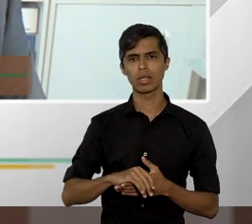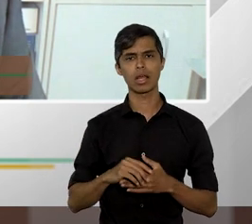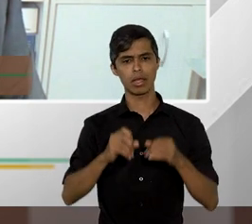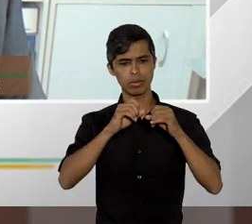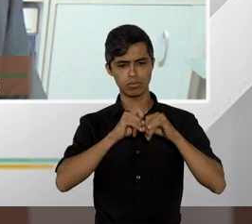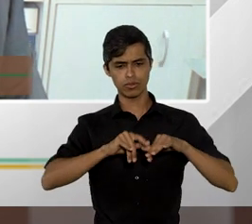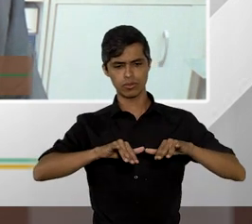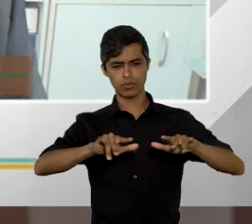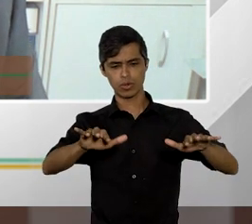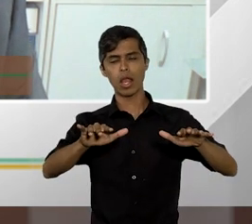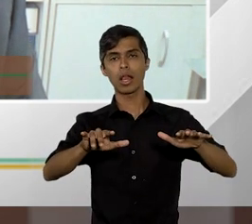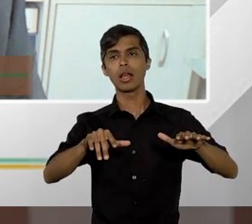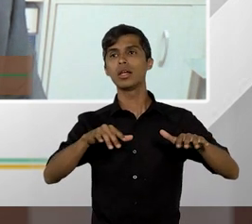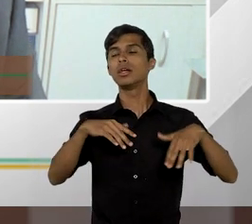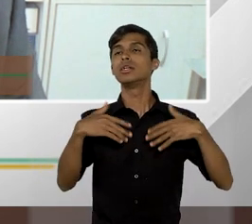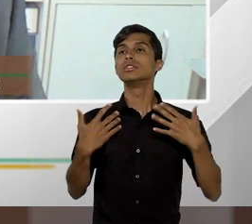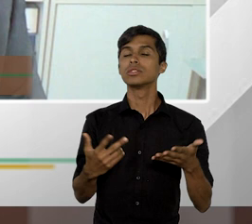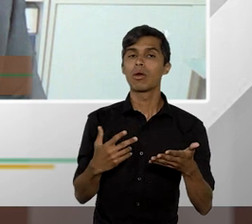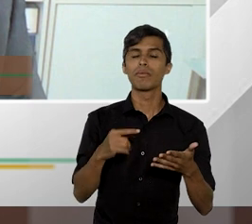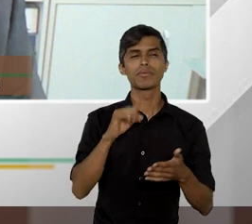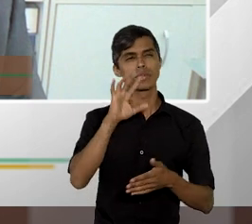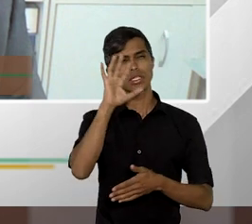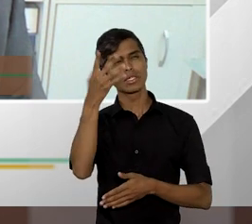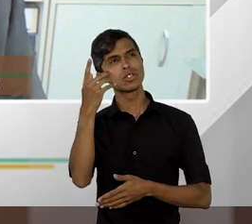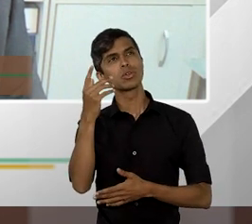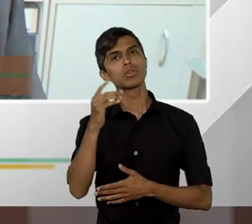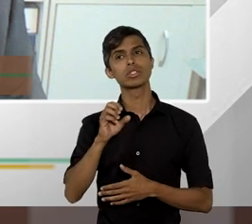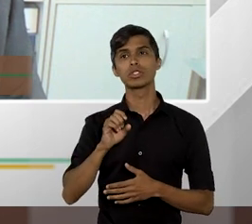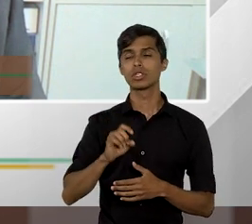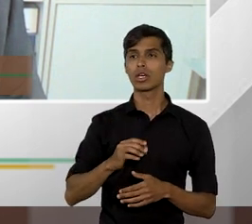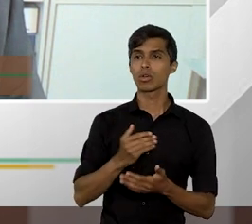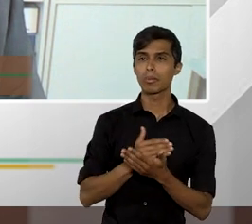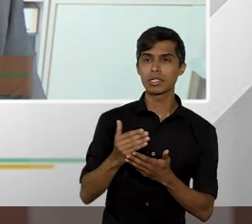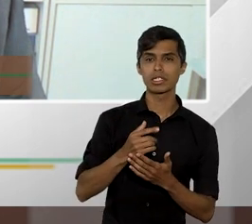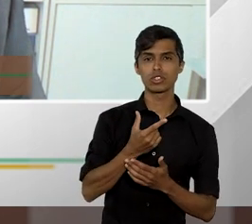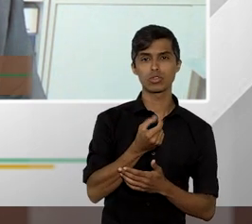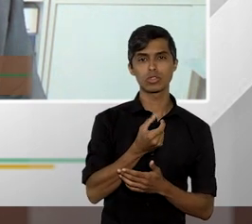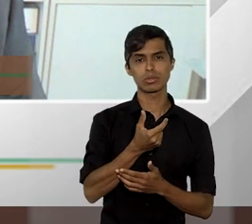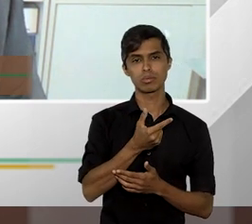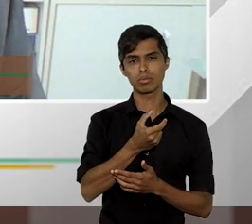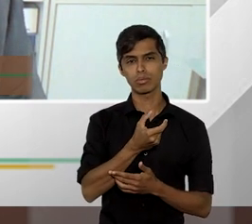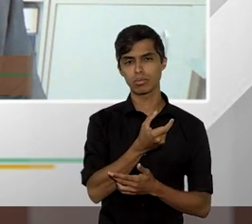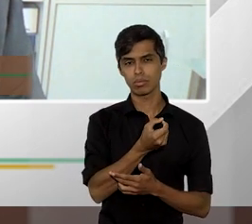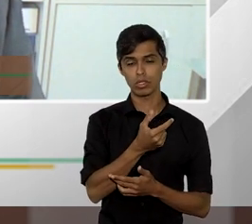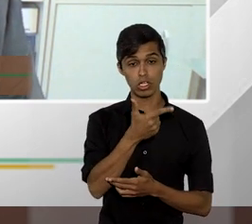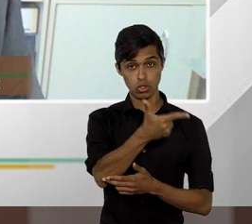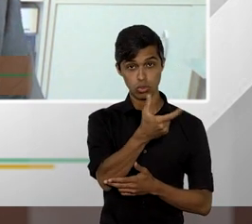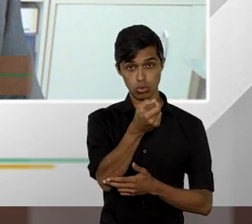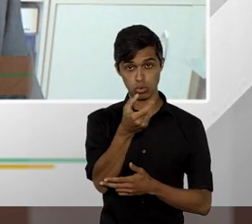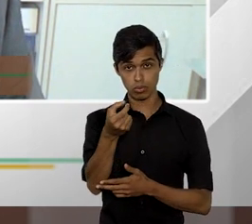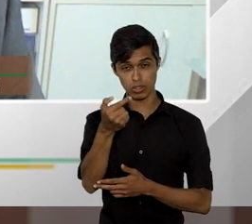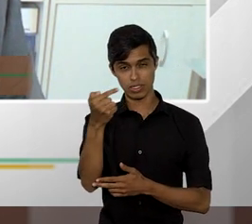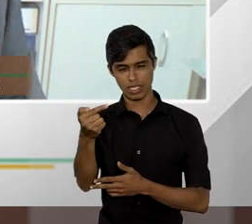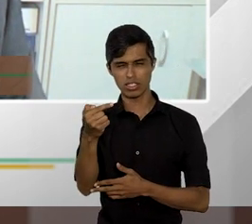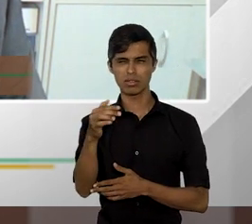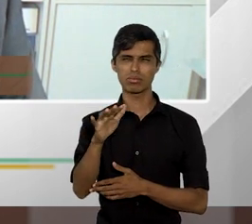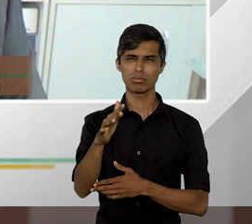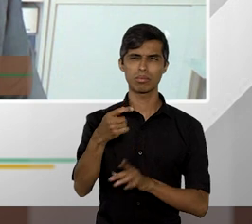decidiu-se que só a partir de 2007 se não me engano maio de 2007